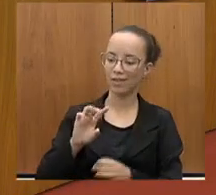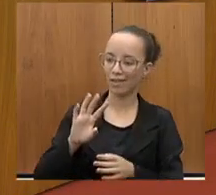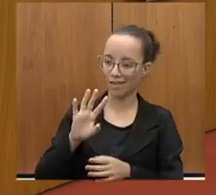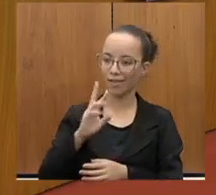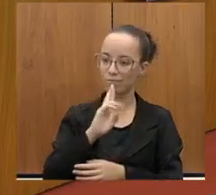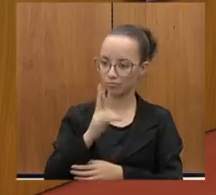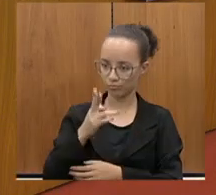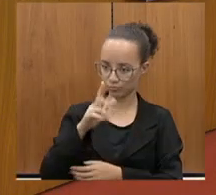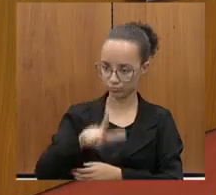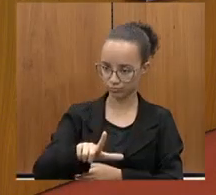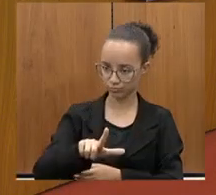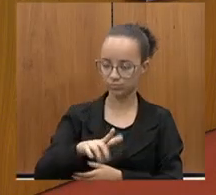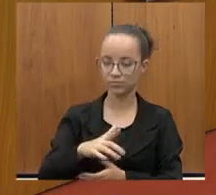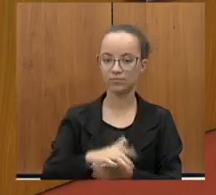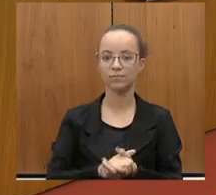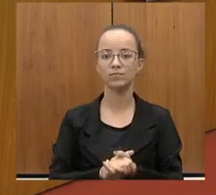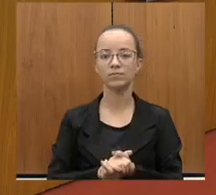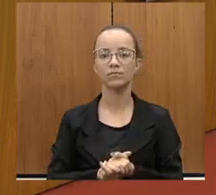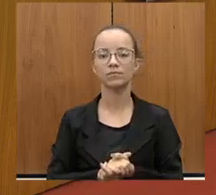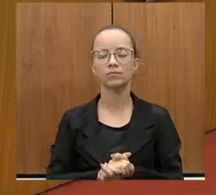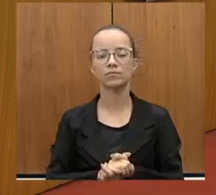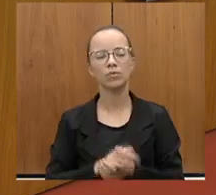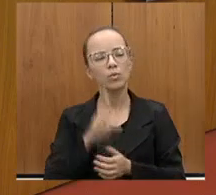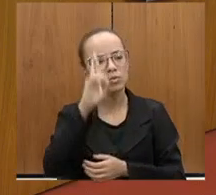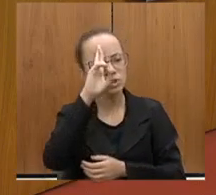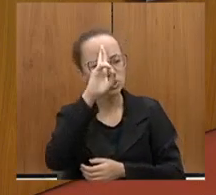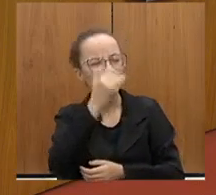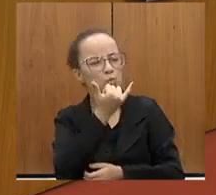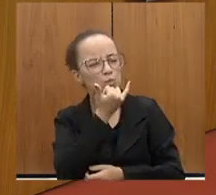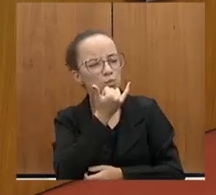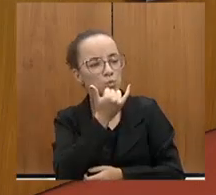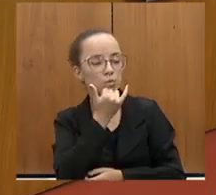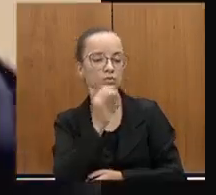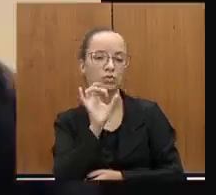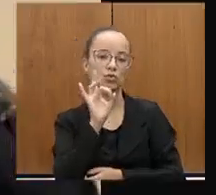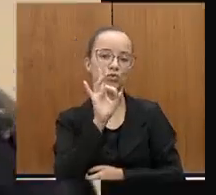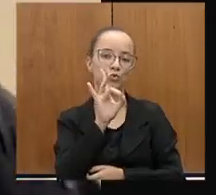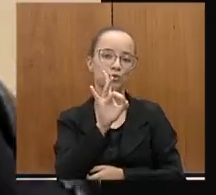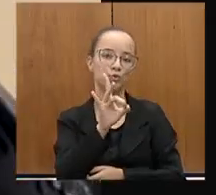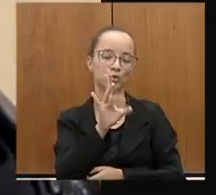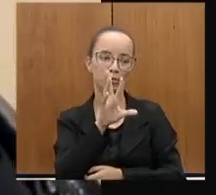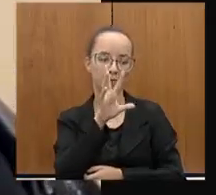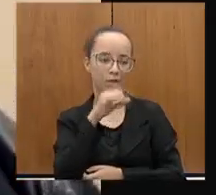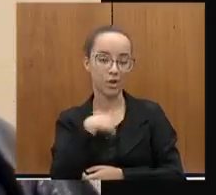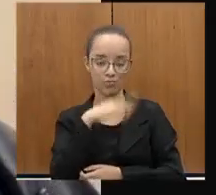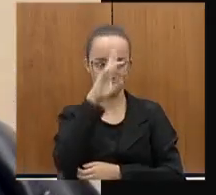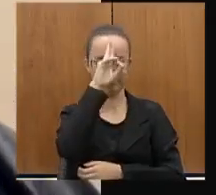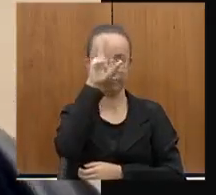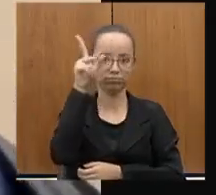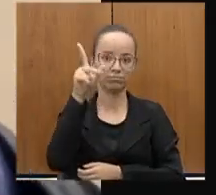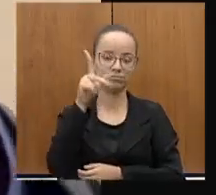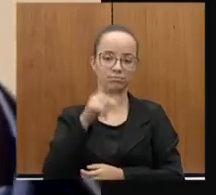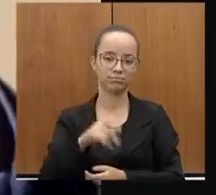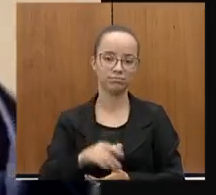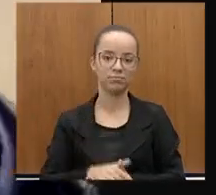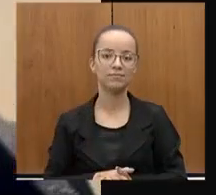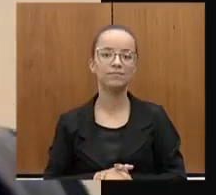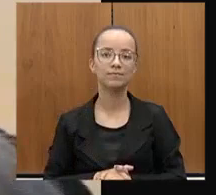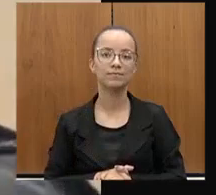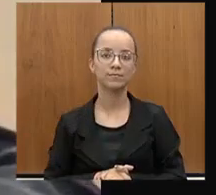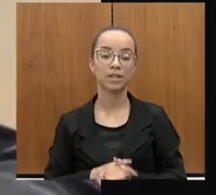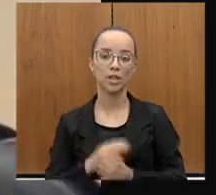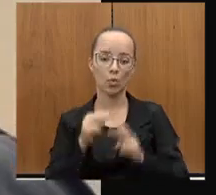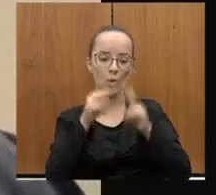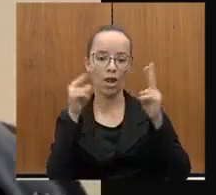É a palavra, deputado. Vossa Excelência, me perdoe, apenas para corrigir um ato falho da minha parte, como eu estou